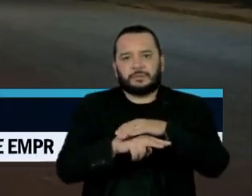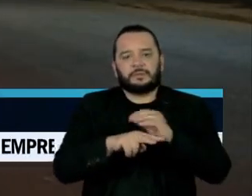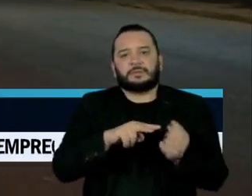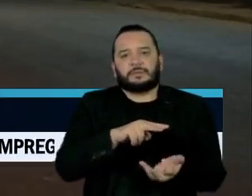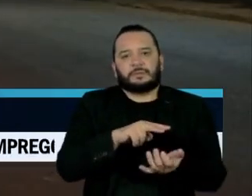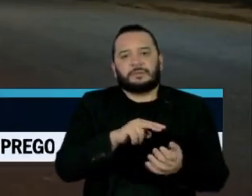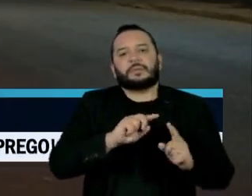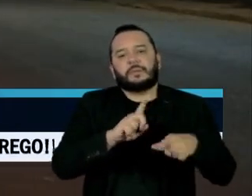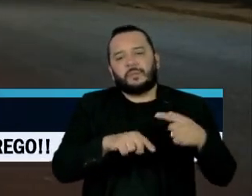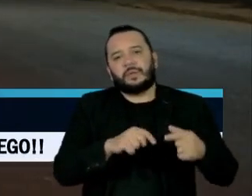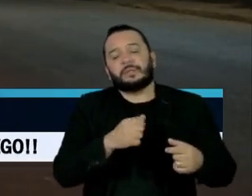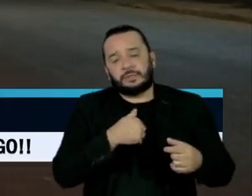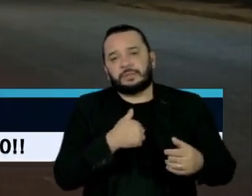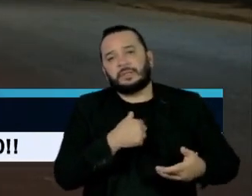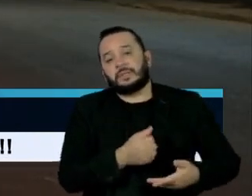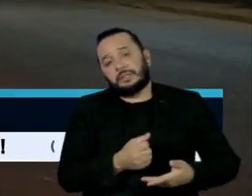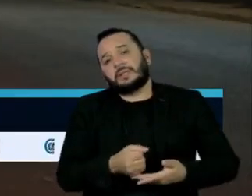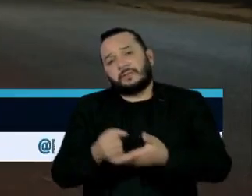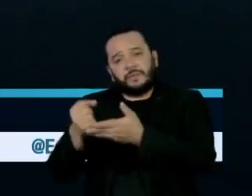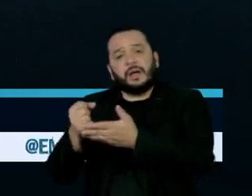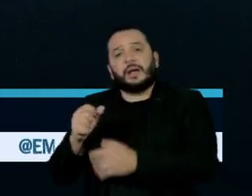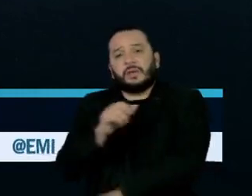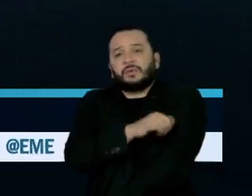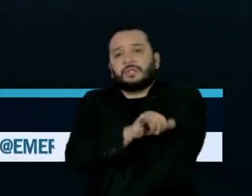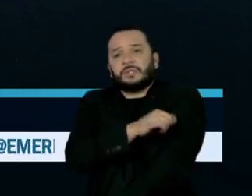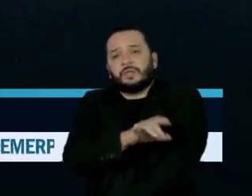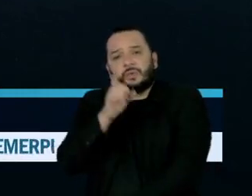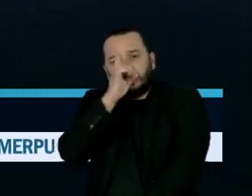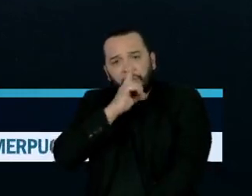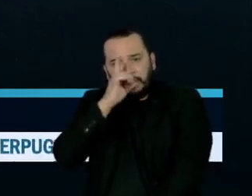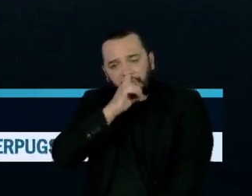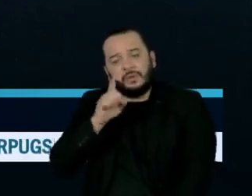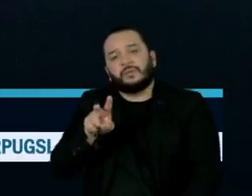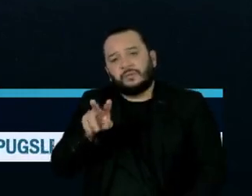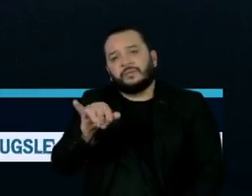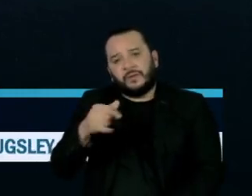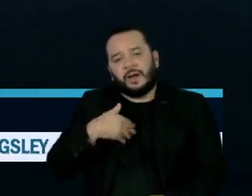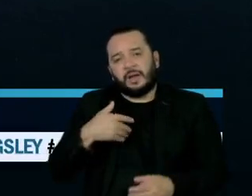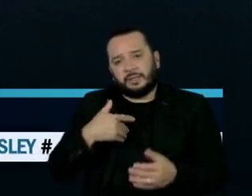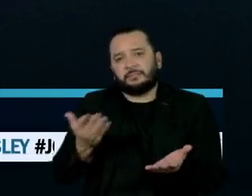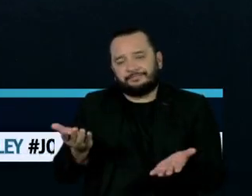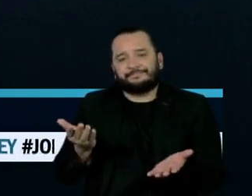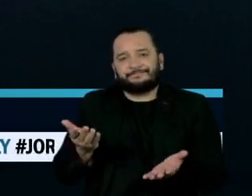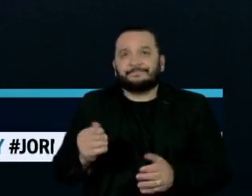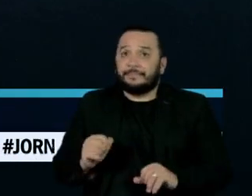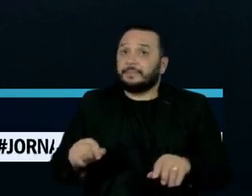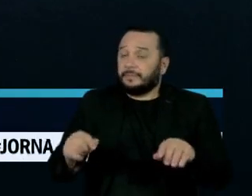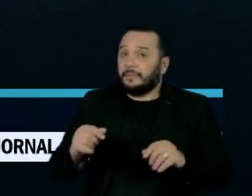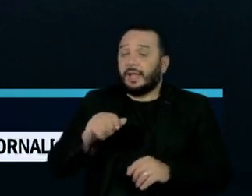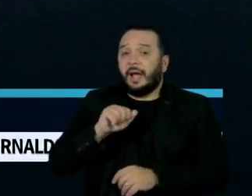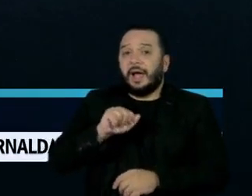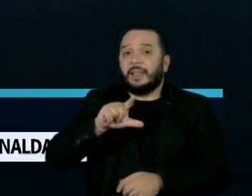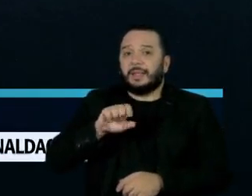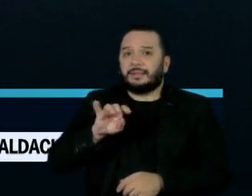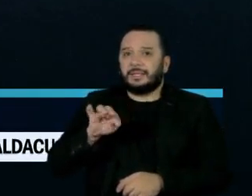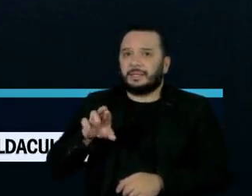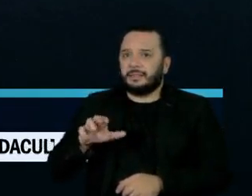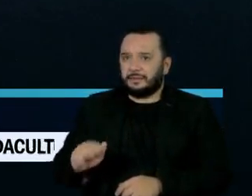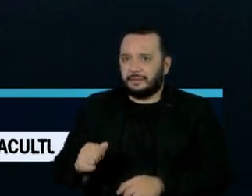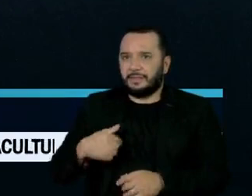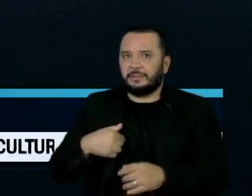metropolitana do Rio de Janeiro, no próximo domingo. Assim que o avião pousou, Alessandra Sampaio, mulher de Dom,